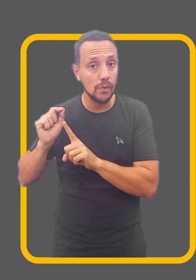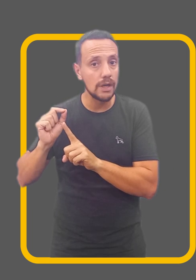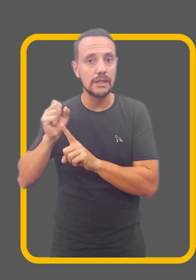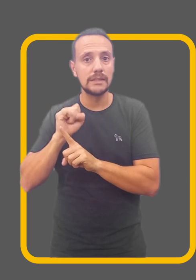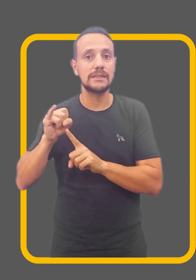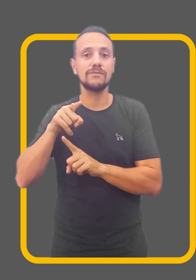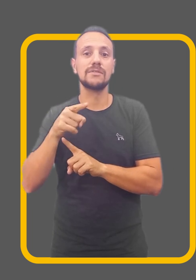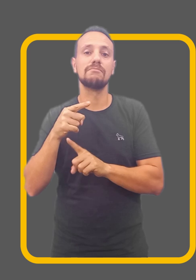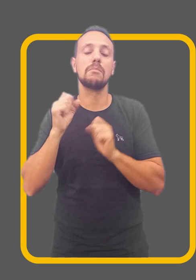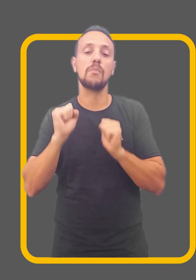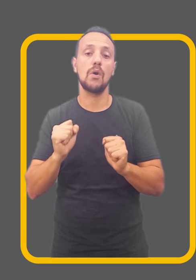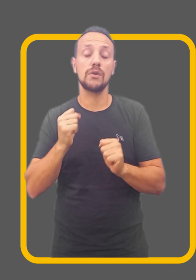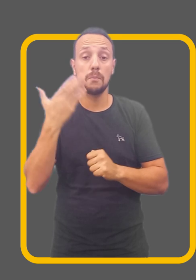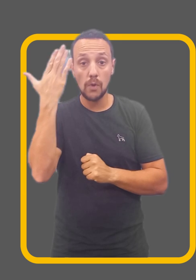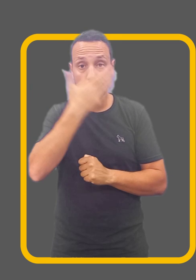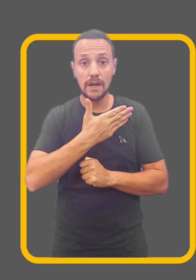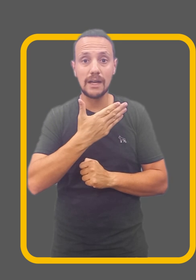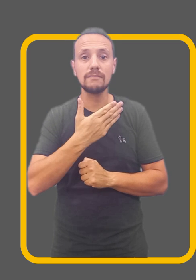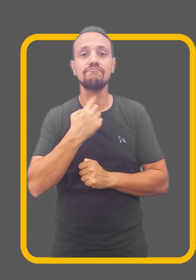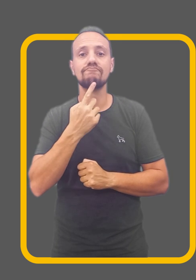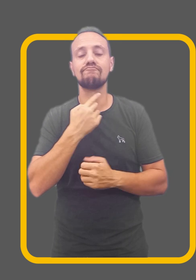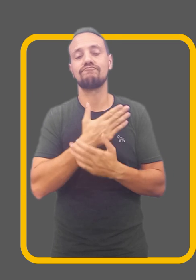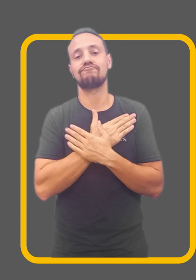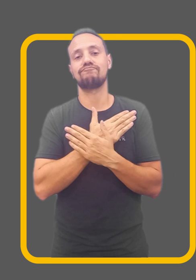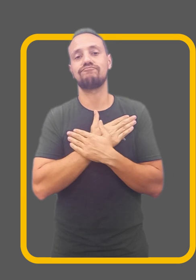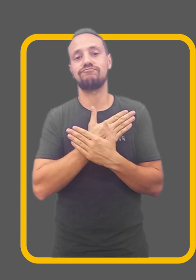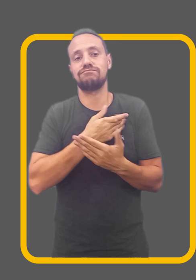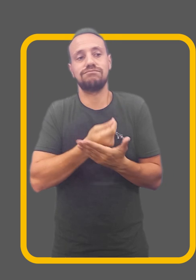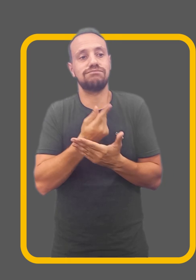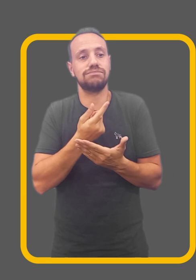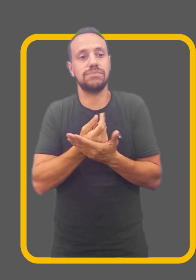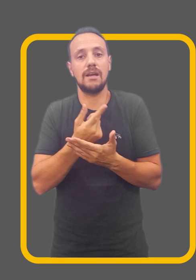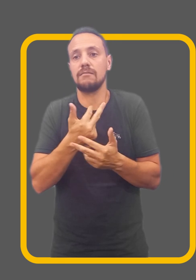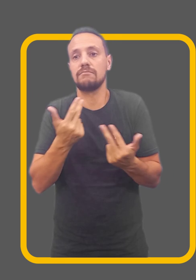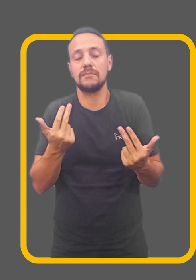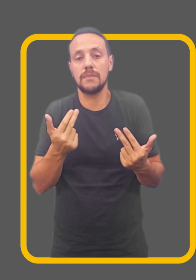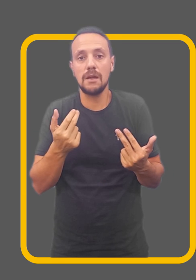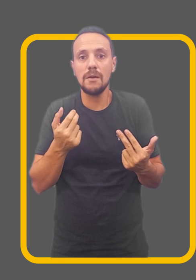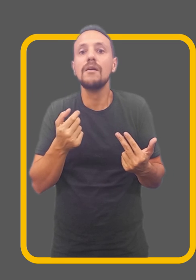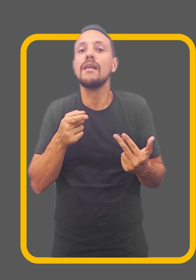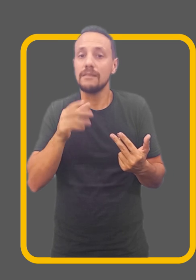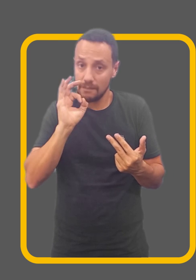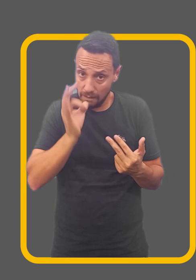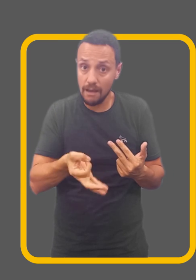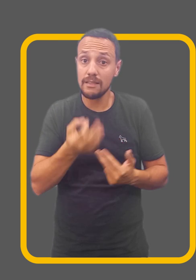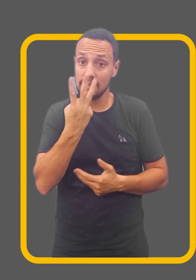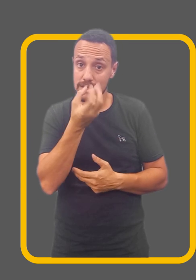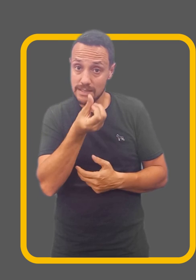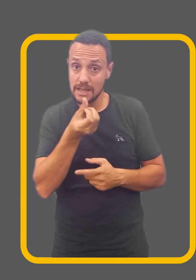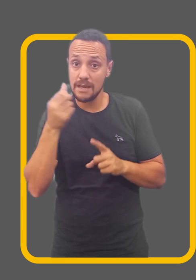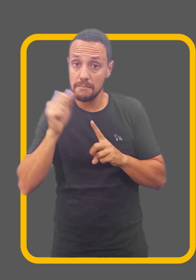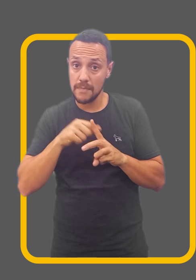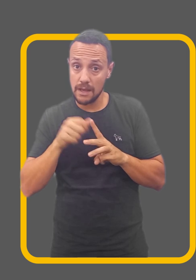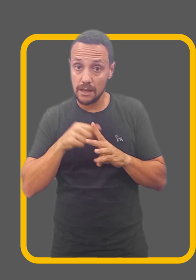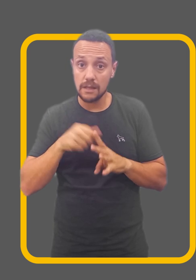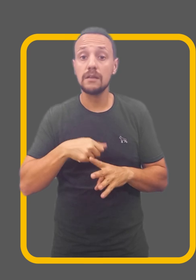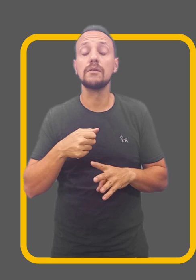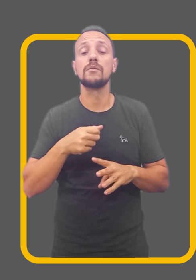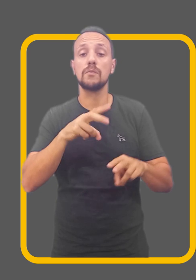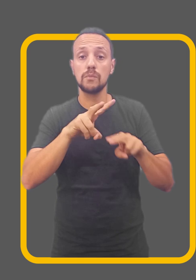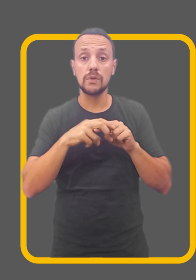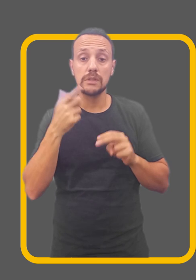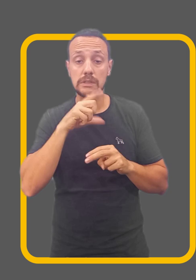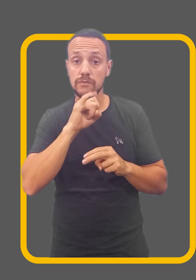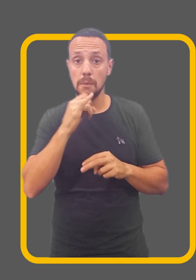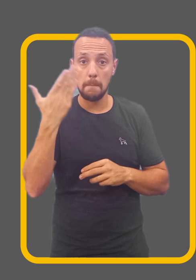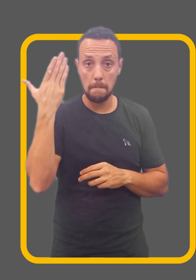desemprego involuntário. Exatamente! Você pode ter até 36 meses de período de graça em